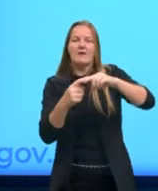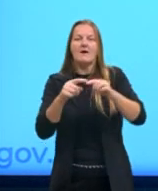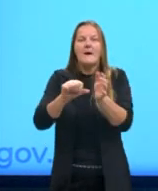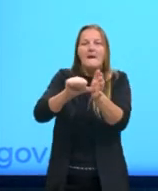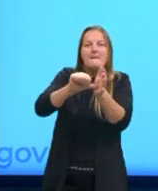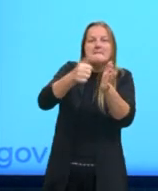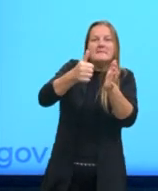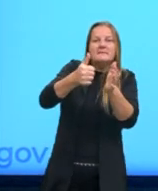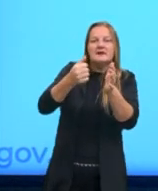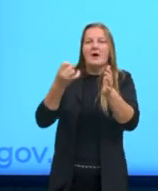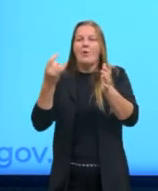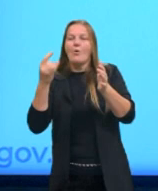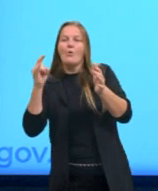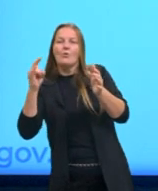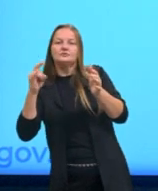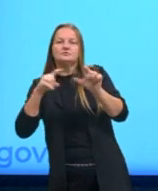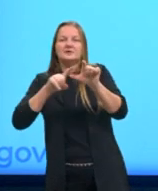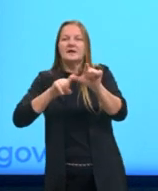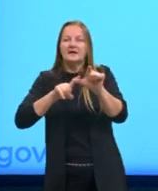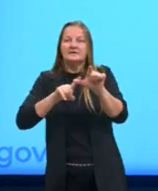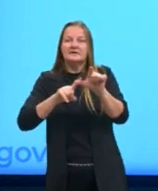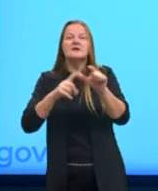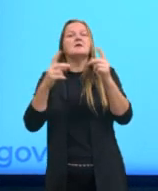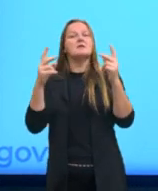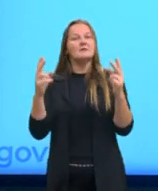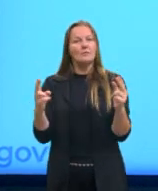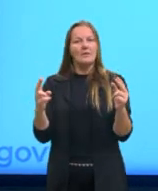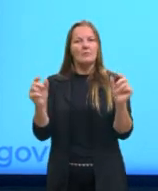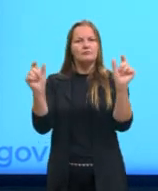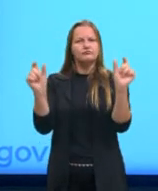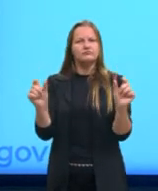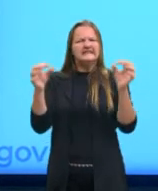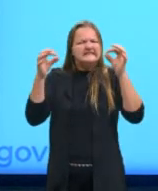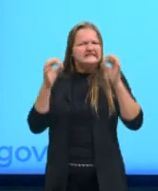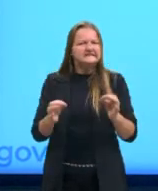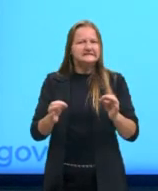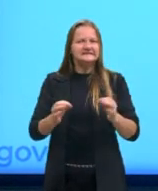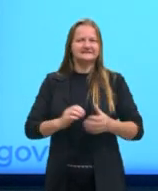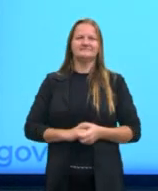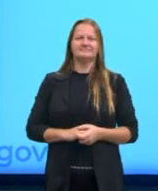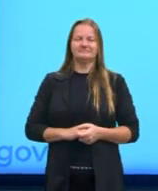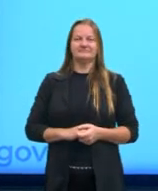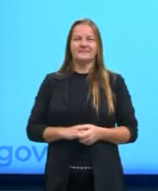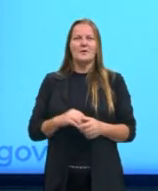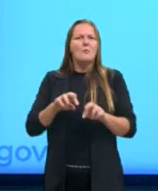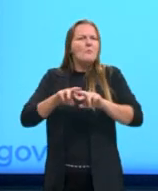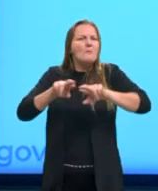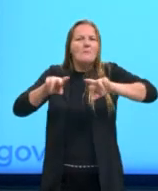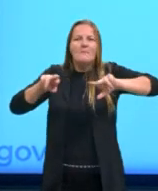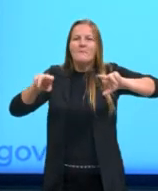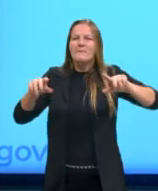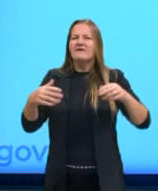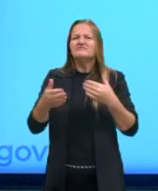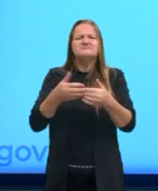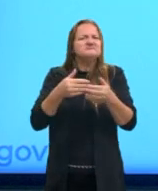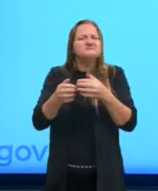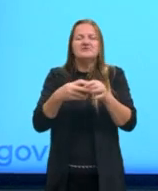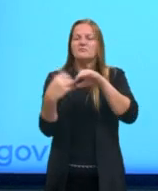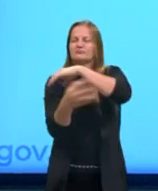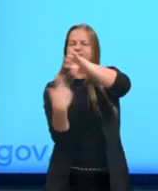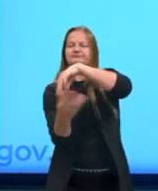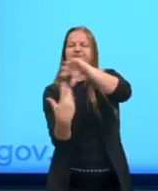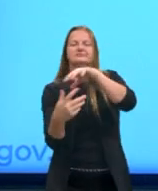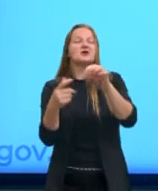primeira e a última letras estejam no lugar certo. O resto pode ser uma bagunça